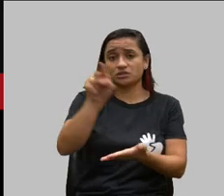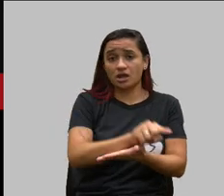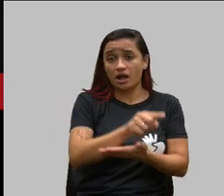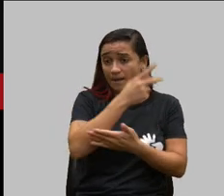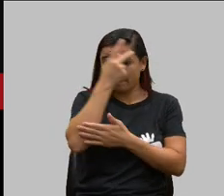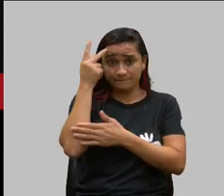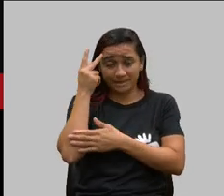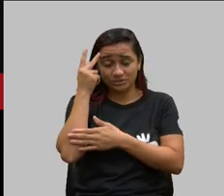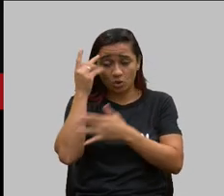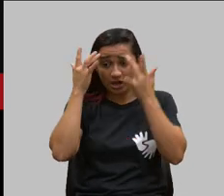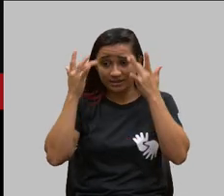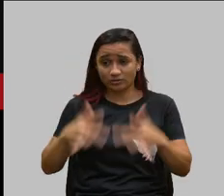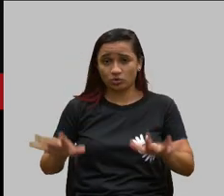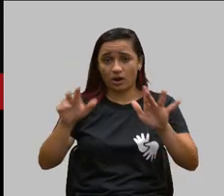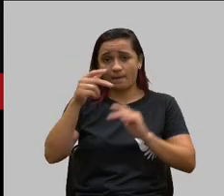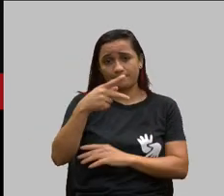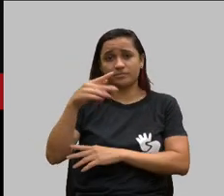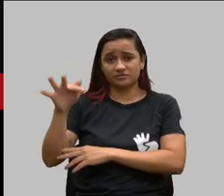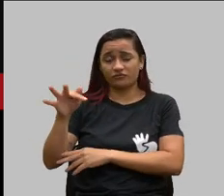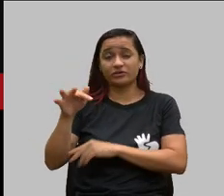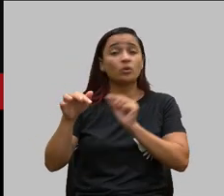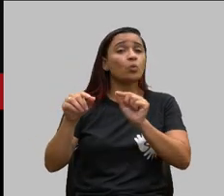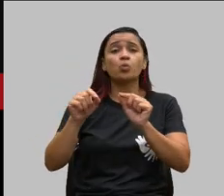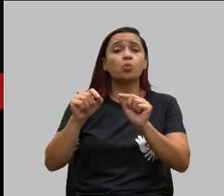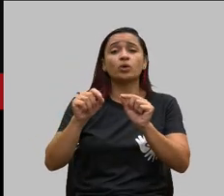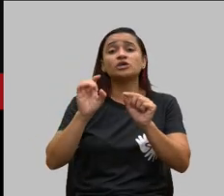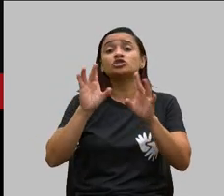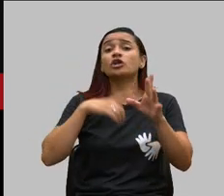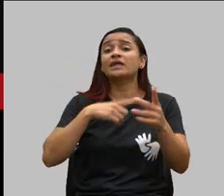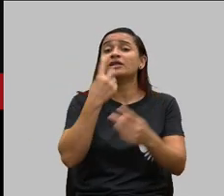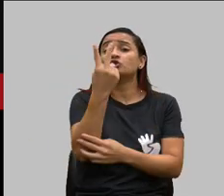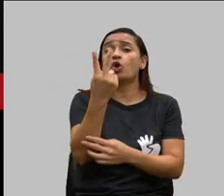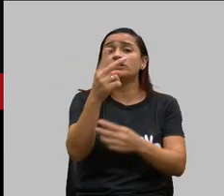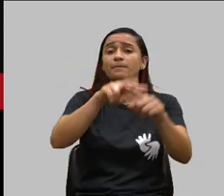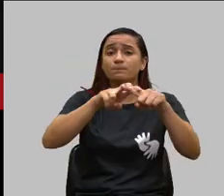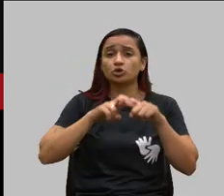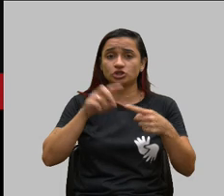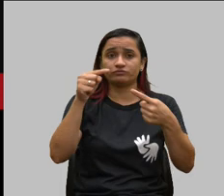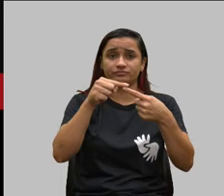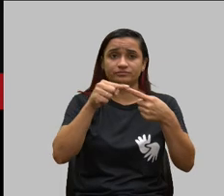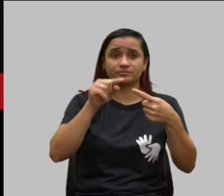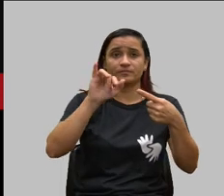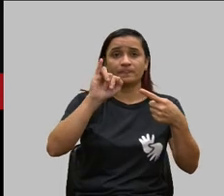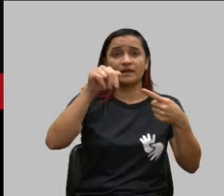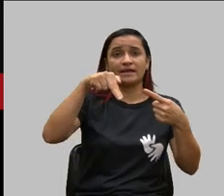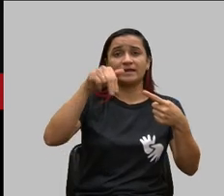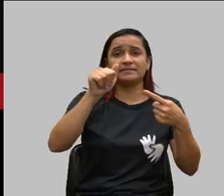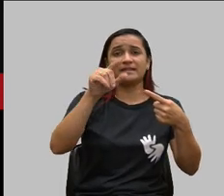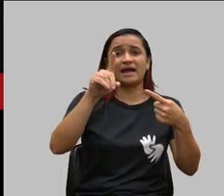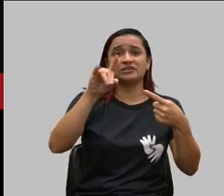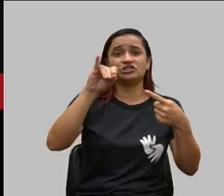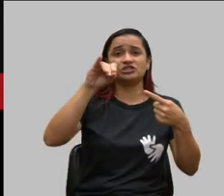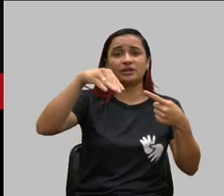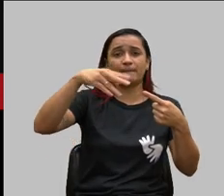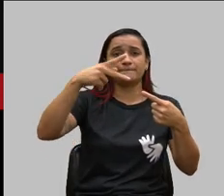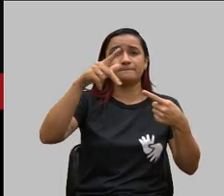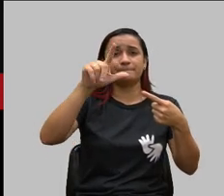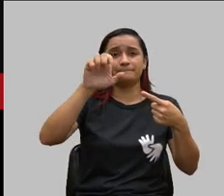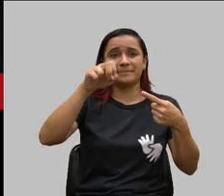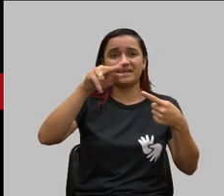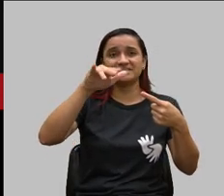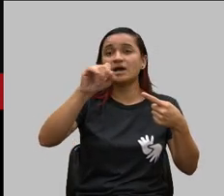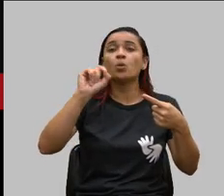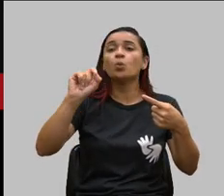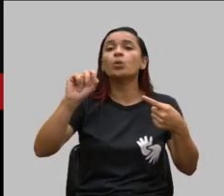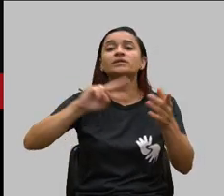para você rescindir você só tem dois motivos um inadimplência superior a 60 dias essa inadimplência